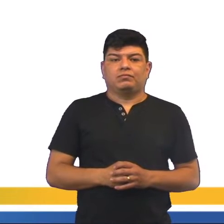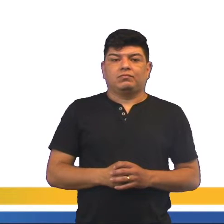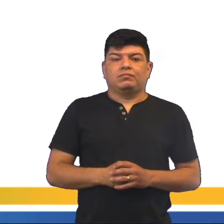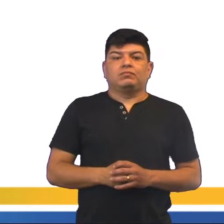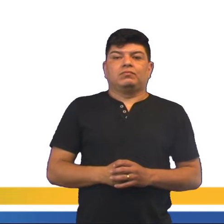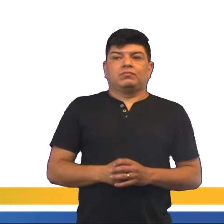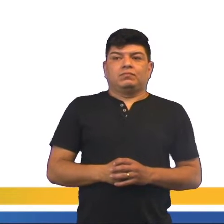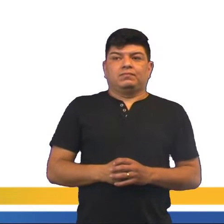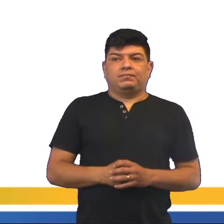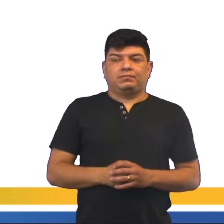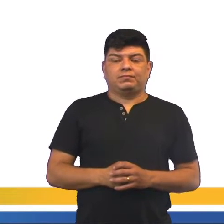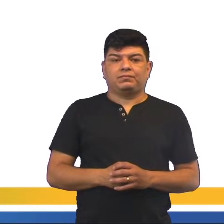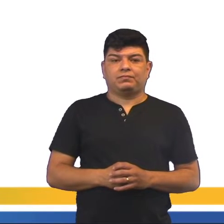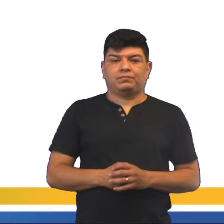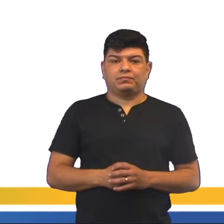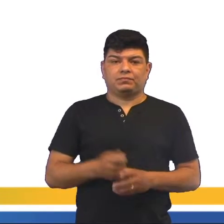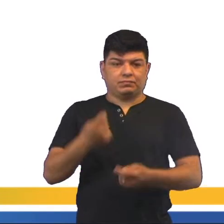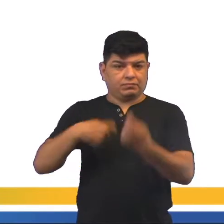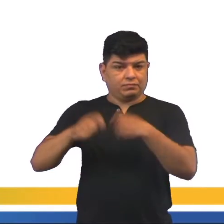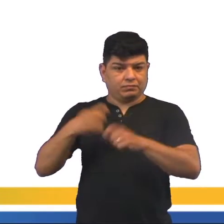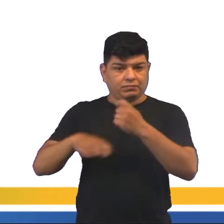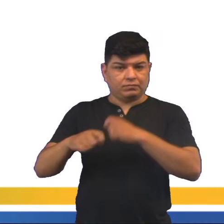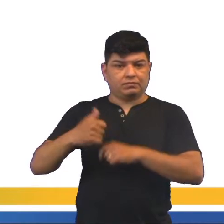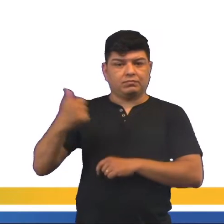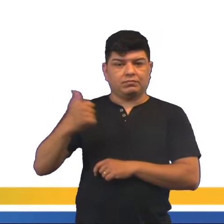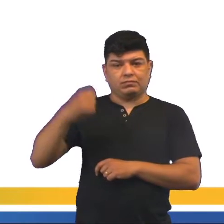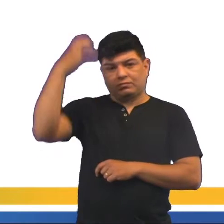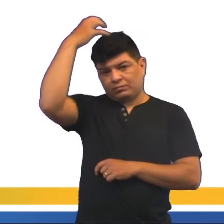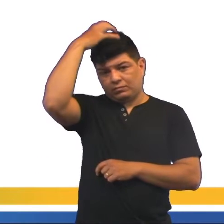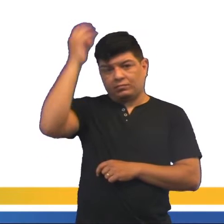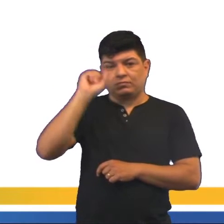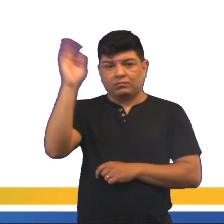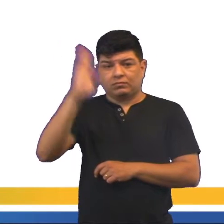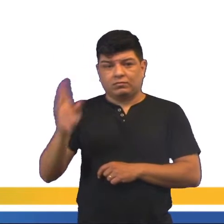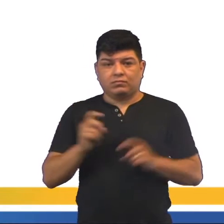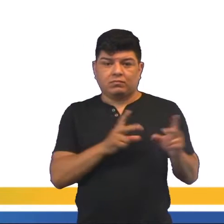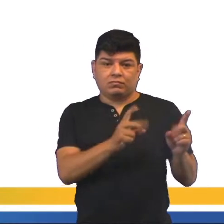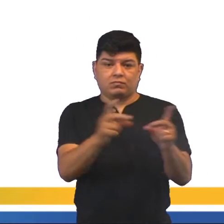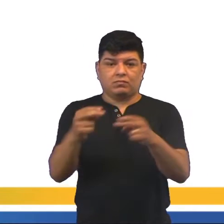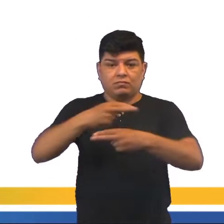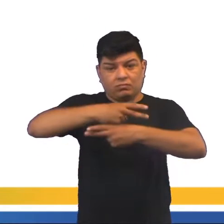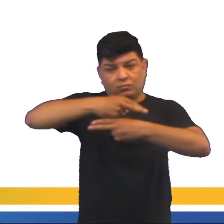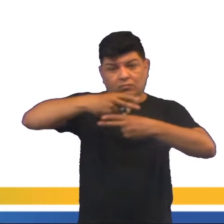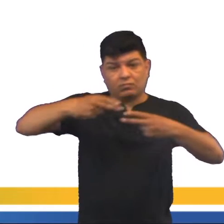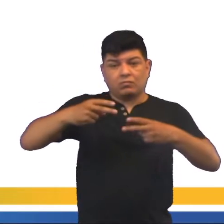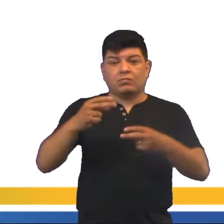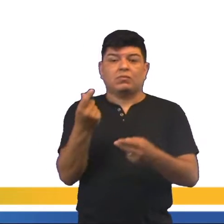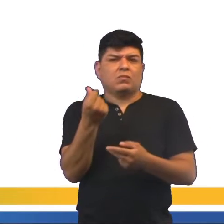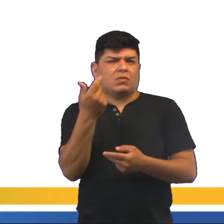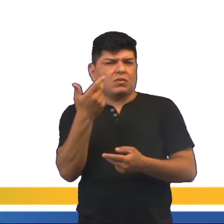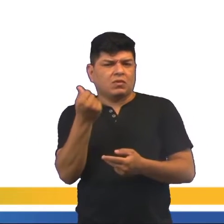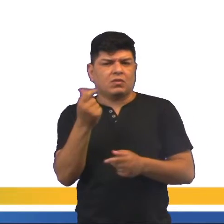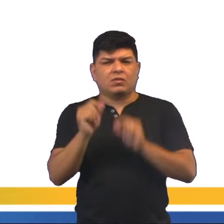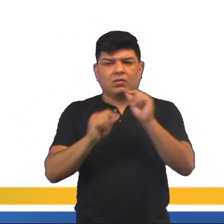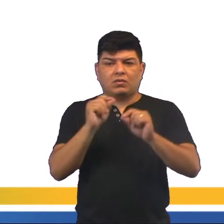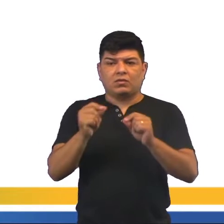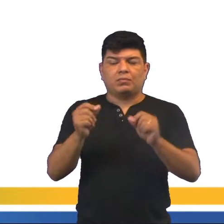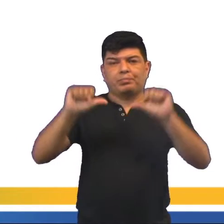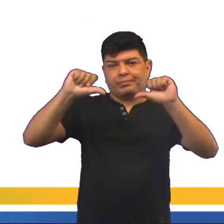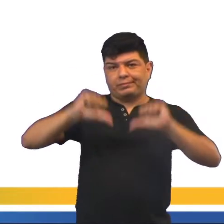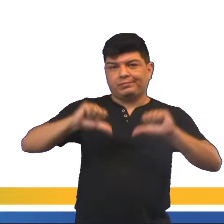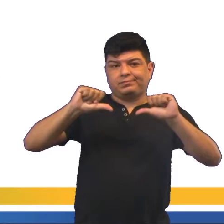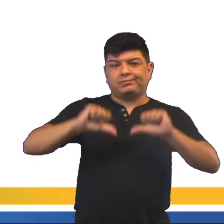A gente tem aí, em relação à economia, né? O Brasil comercializava produtos cujo preço de exportação estavam